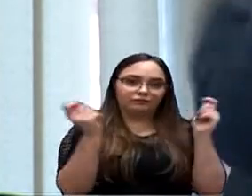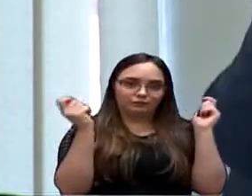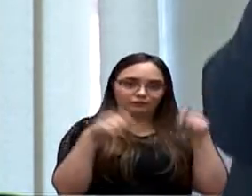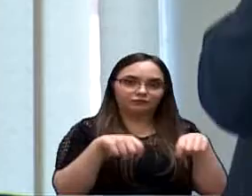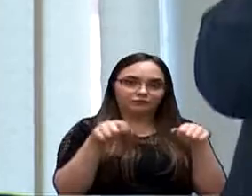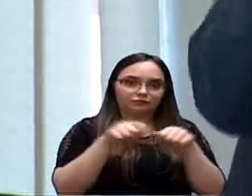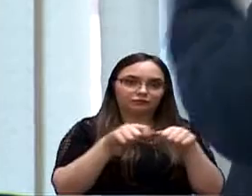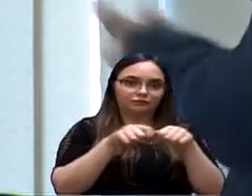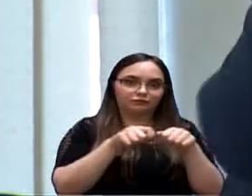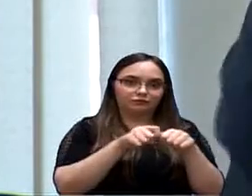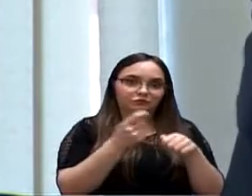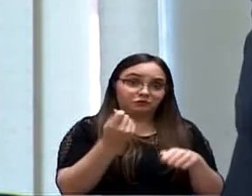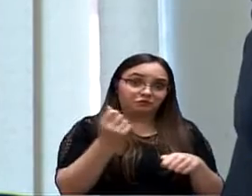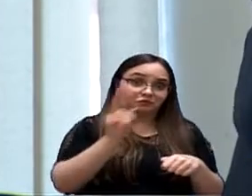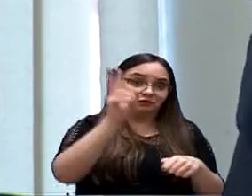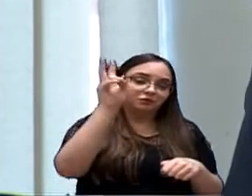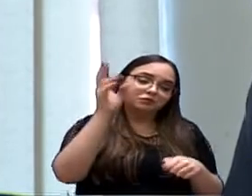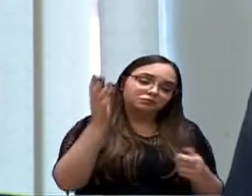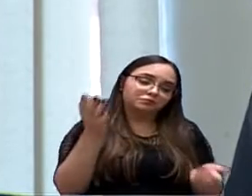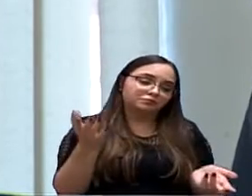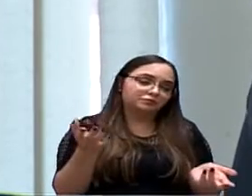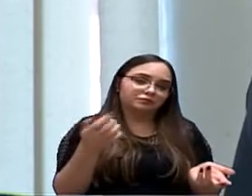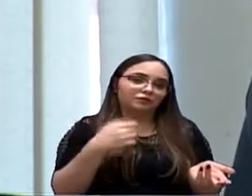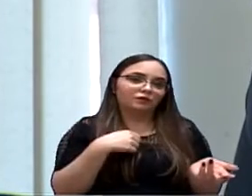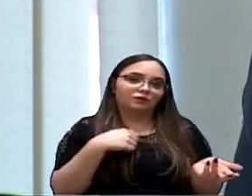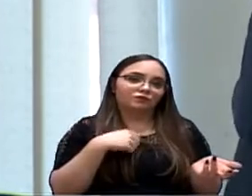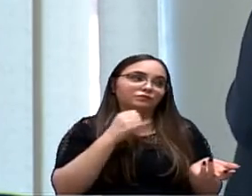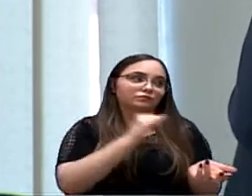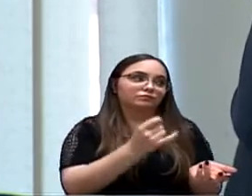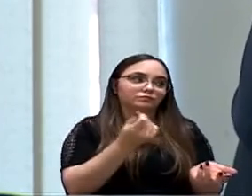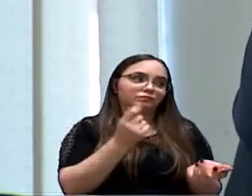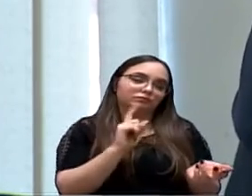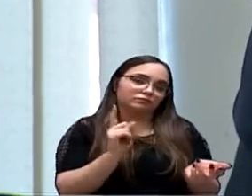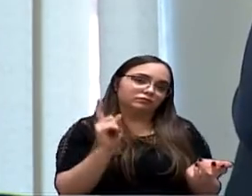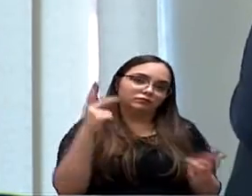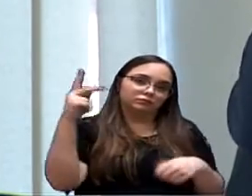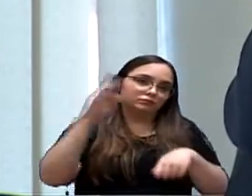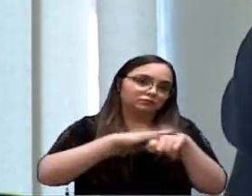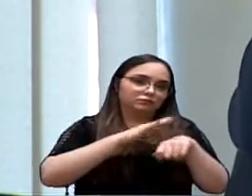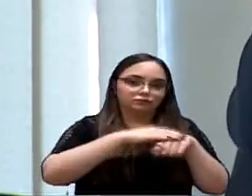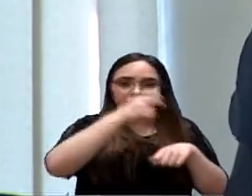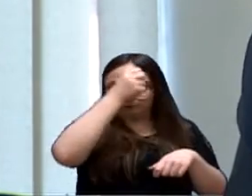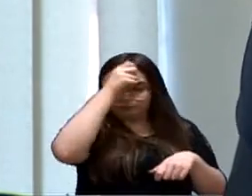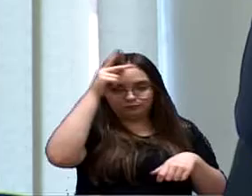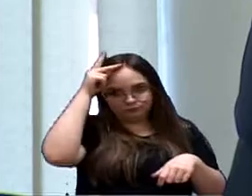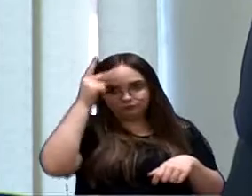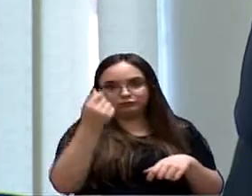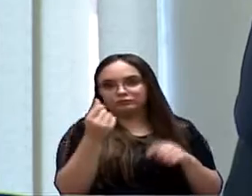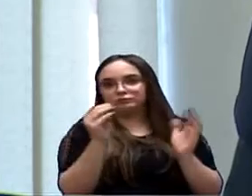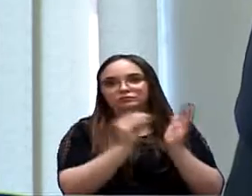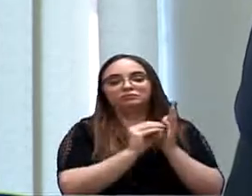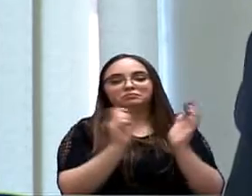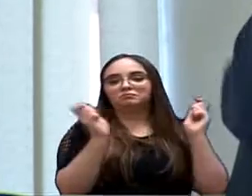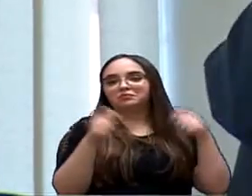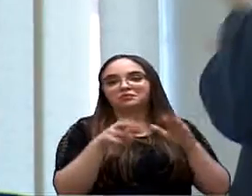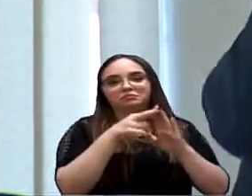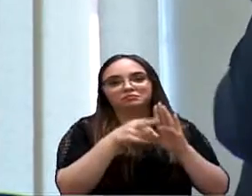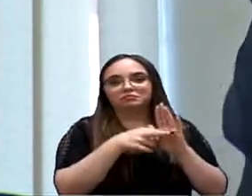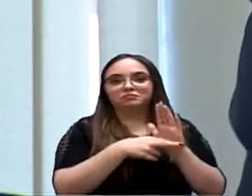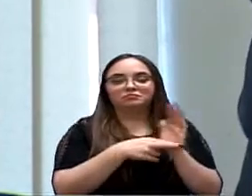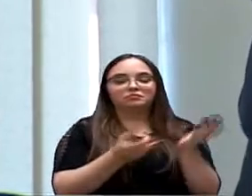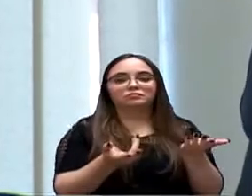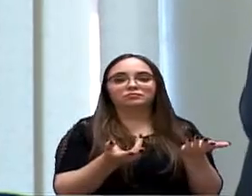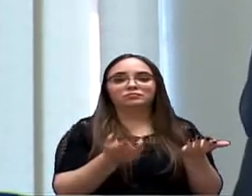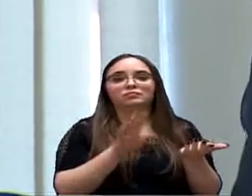valores? Eu não vou estabelecer valores. Isso é a prefeitura que vai definir. Ela pode depois colocar esse regramento. É uma escola que eu